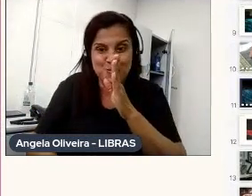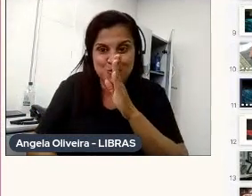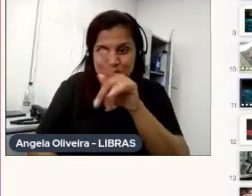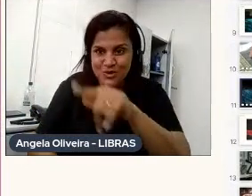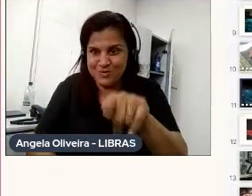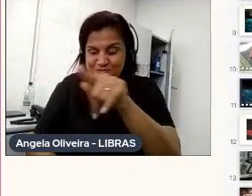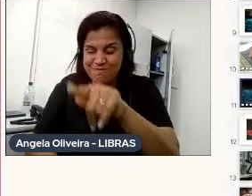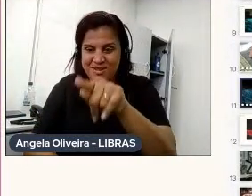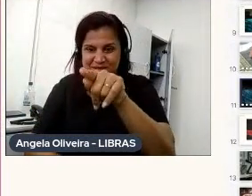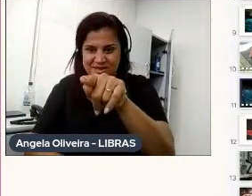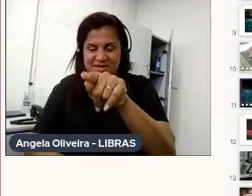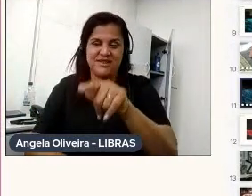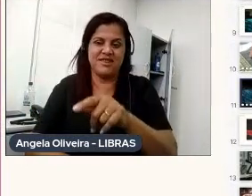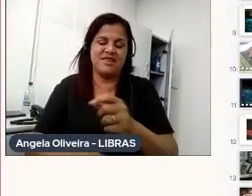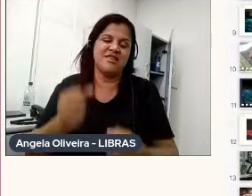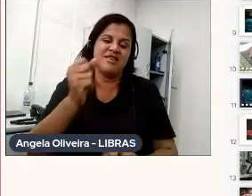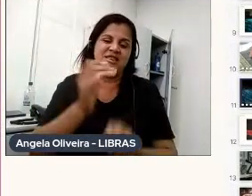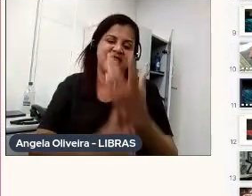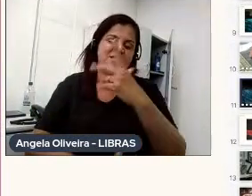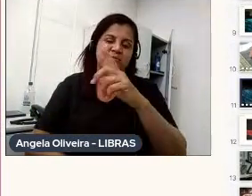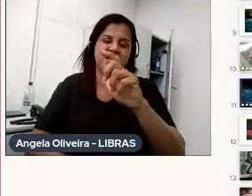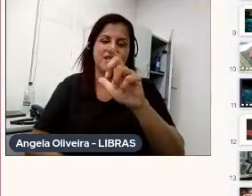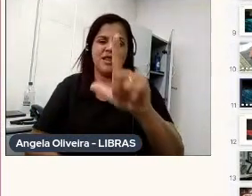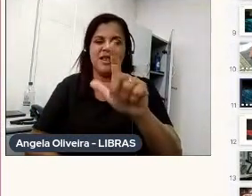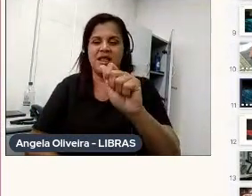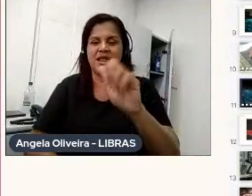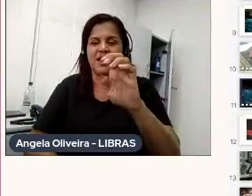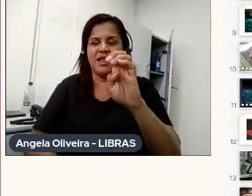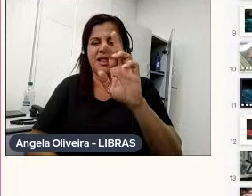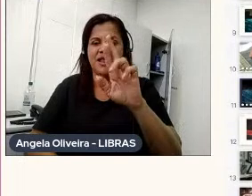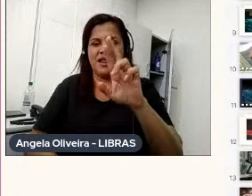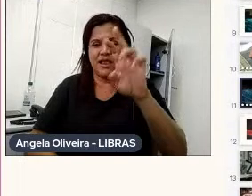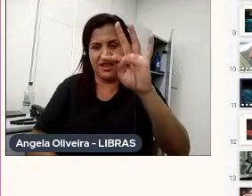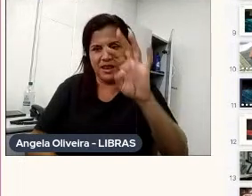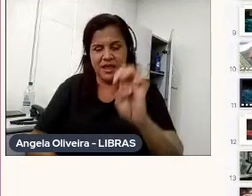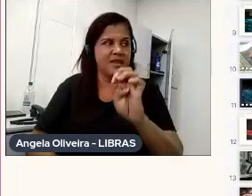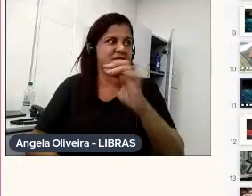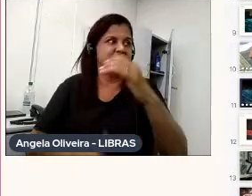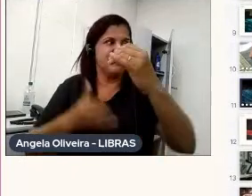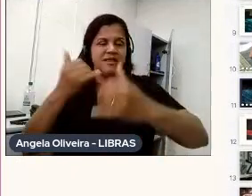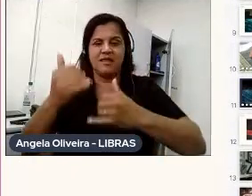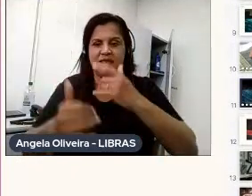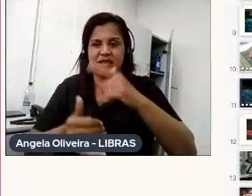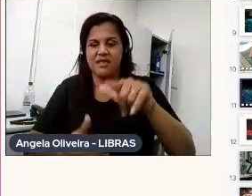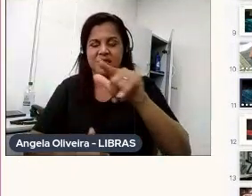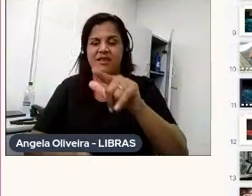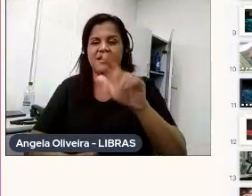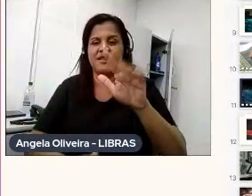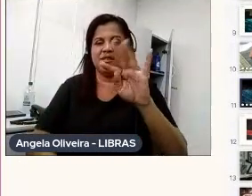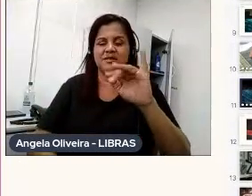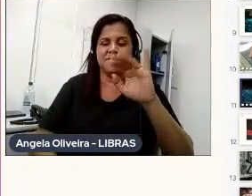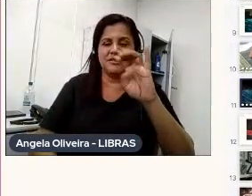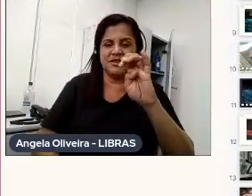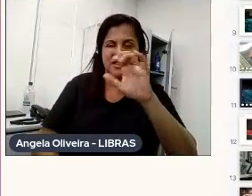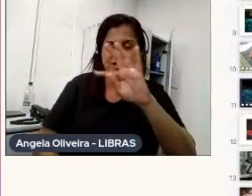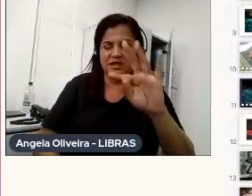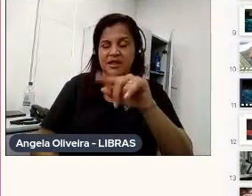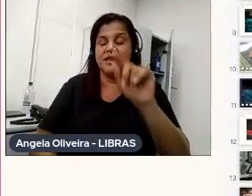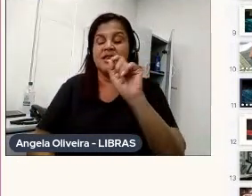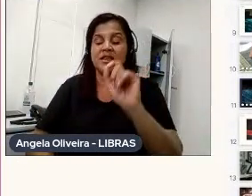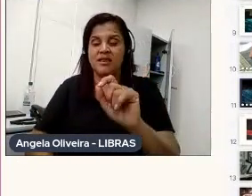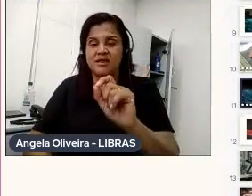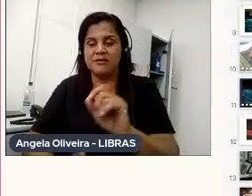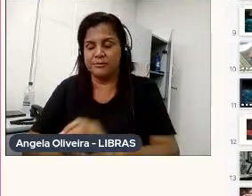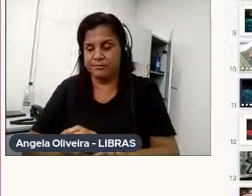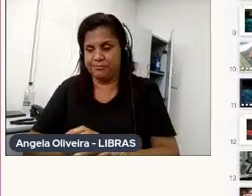criado pela Laerte, ela, ela publicava na Piratas do Tietê, e, e como era um